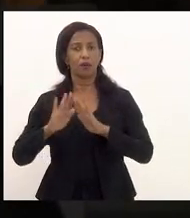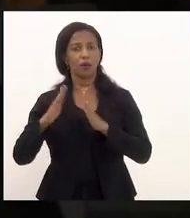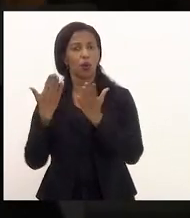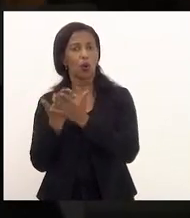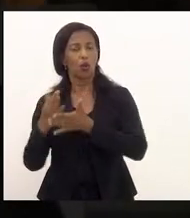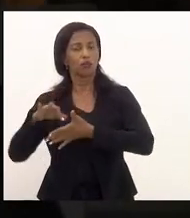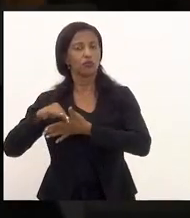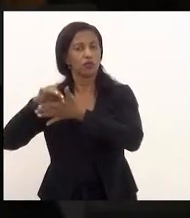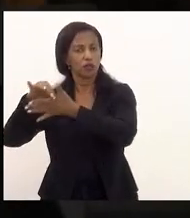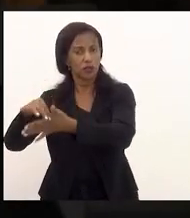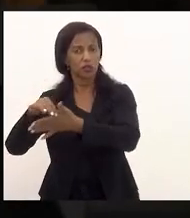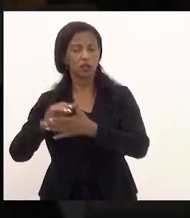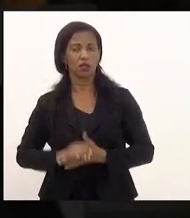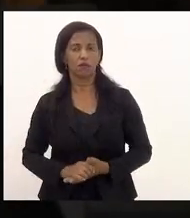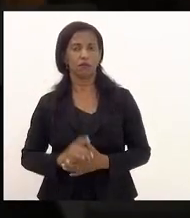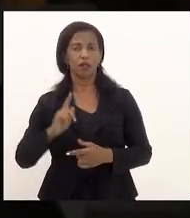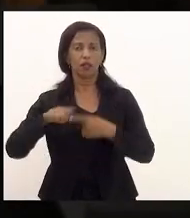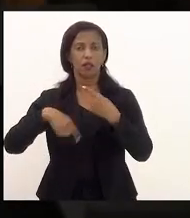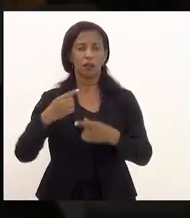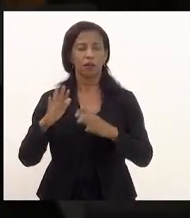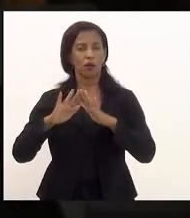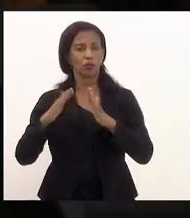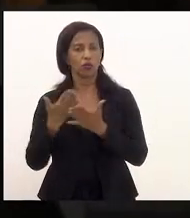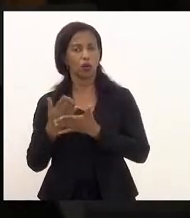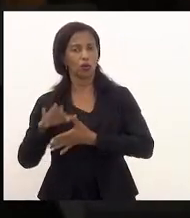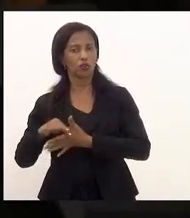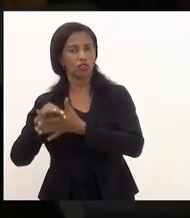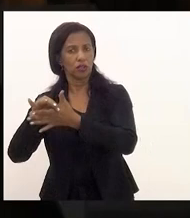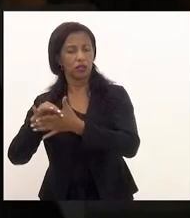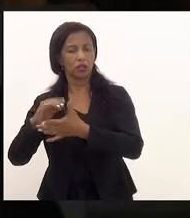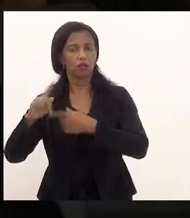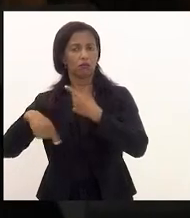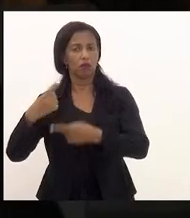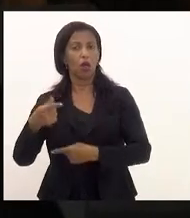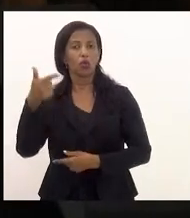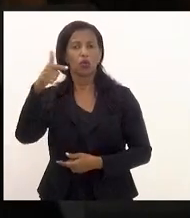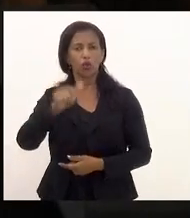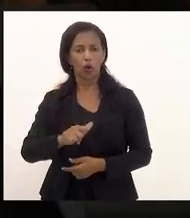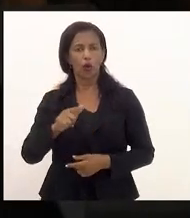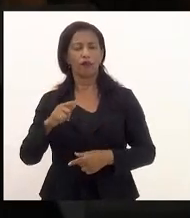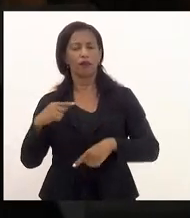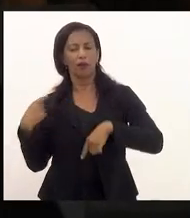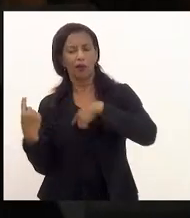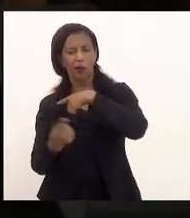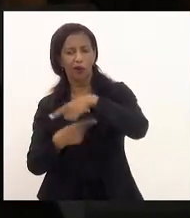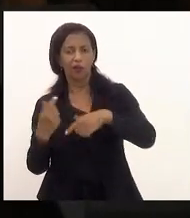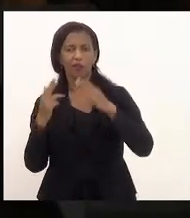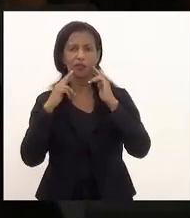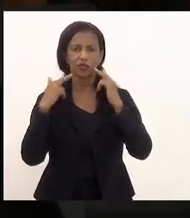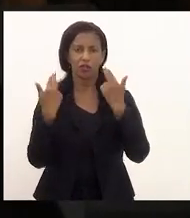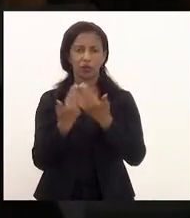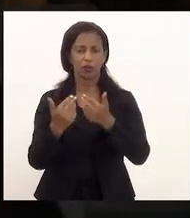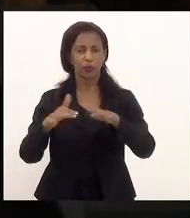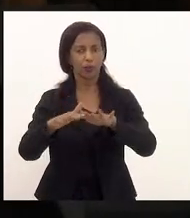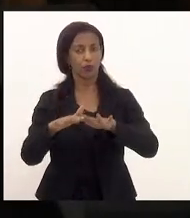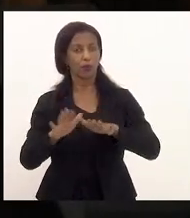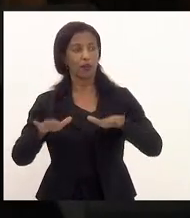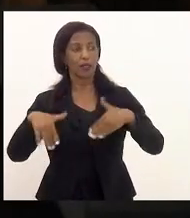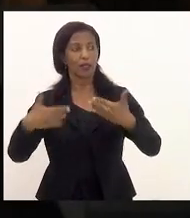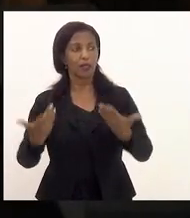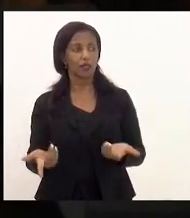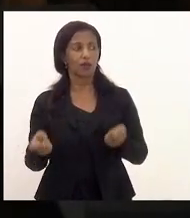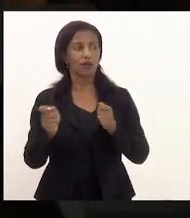líderes, em seguida a esse colégio de líderes faremos nova rodada de audiências públicas para então